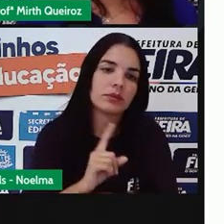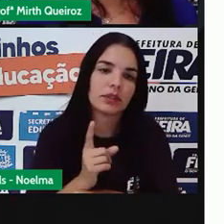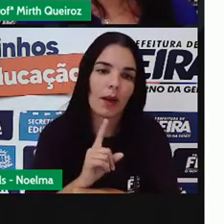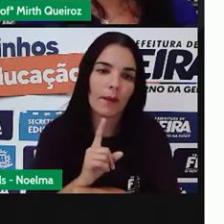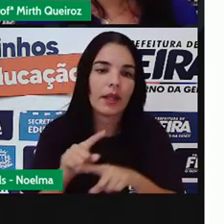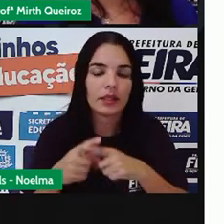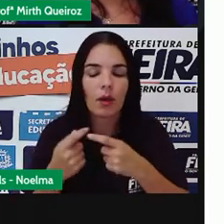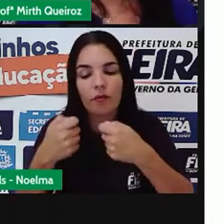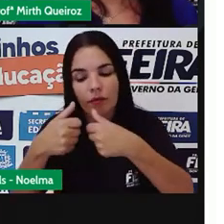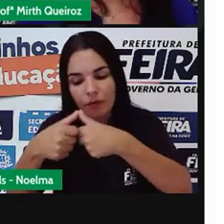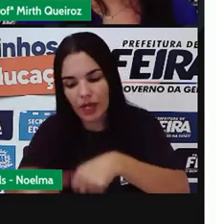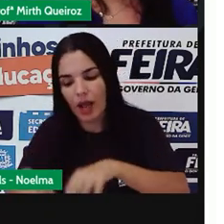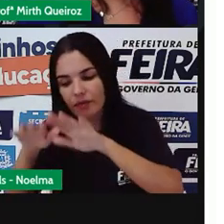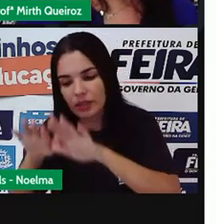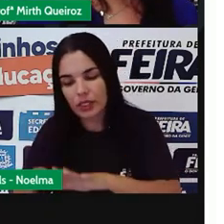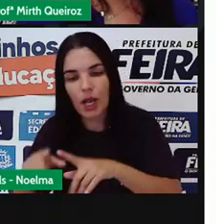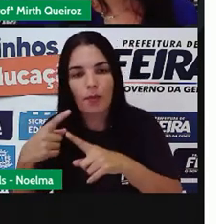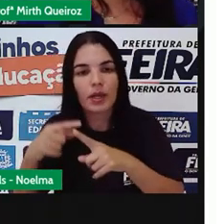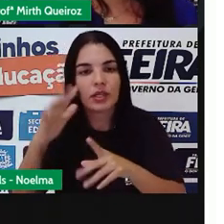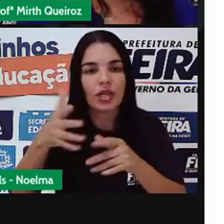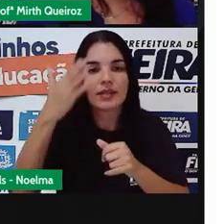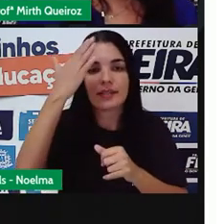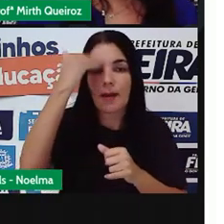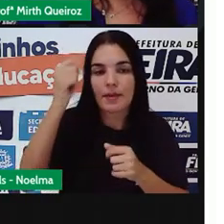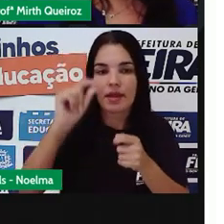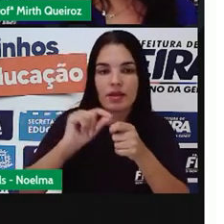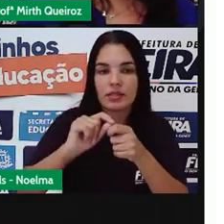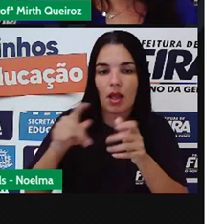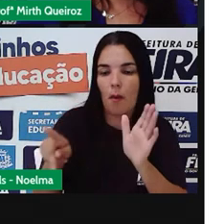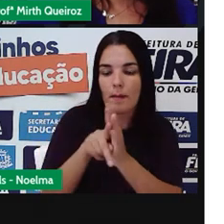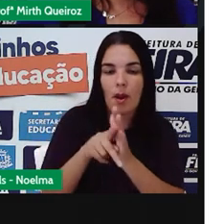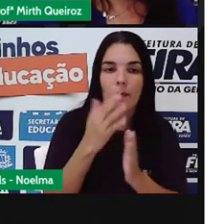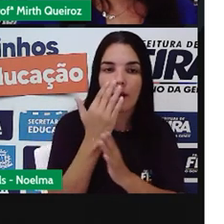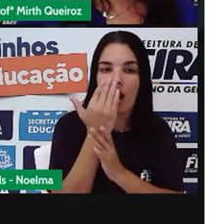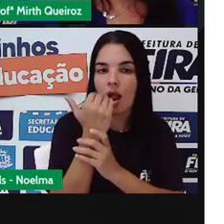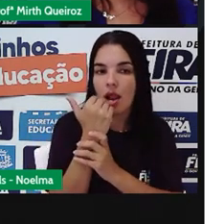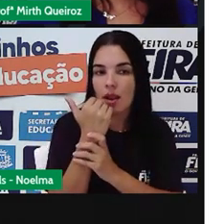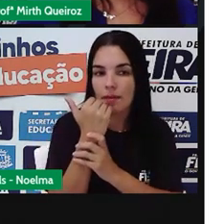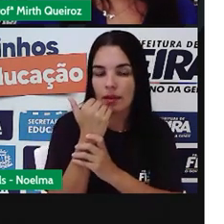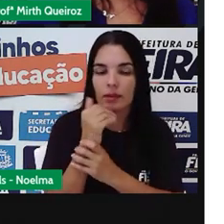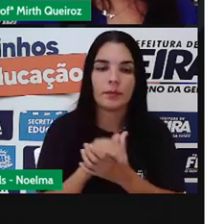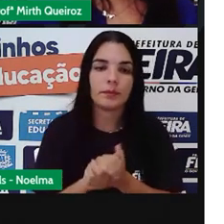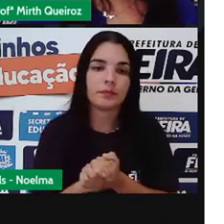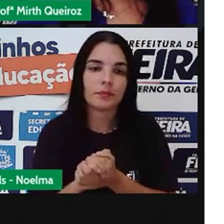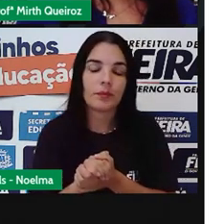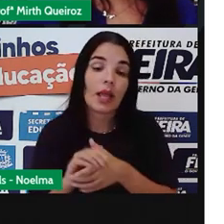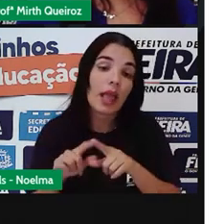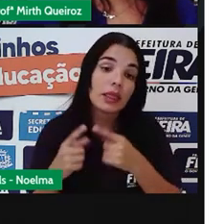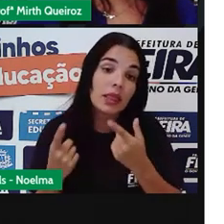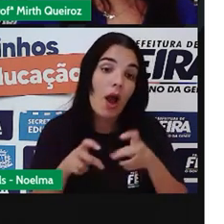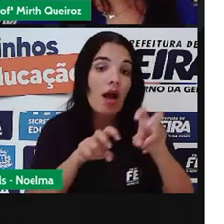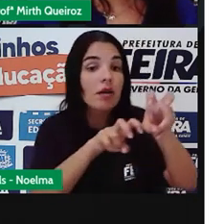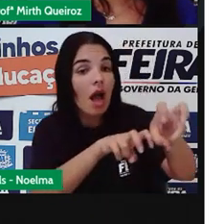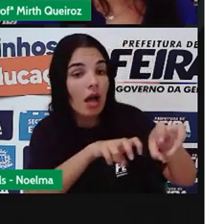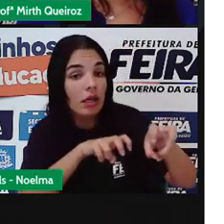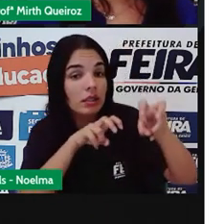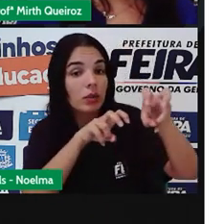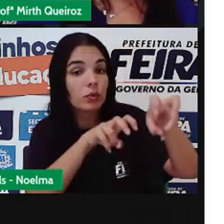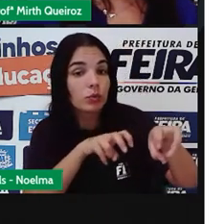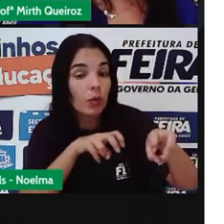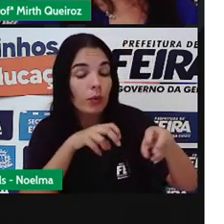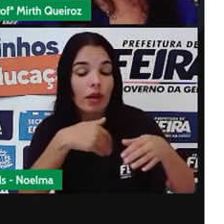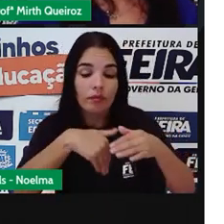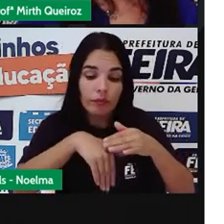alimento. E, assim, esse recurso passou a ser utilizado